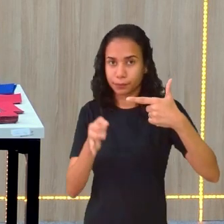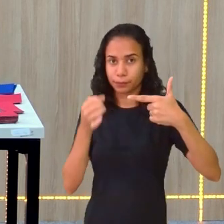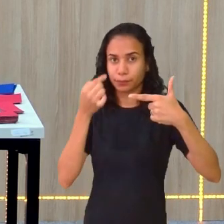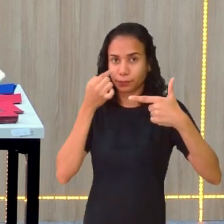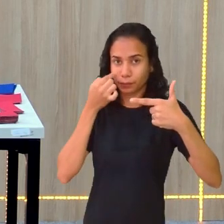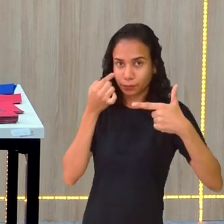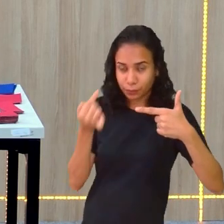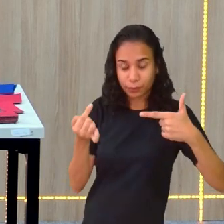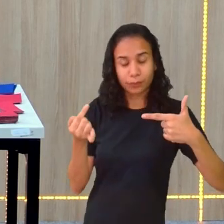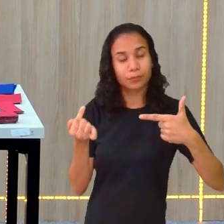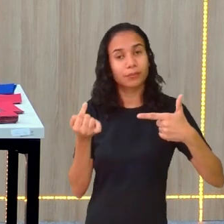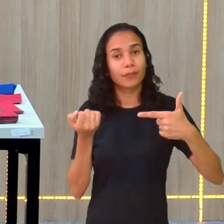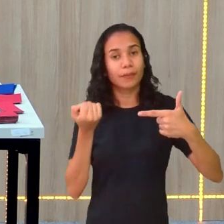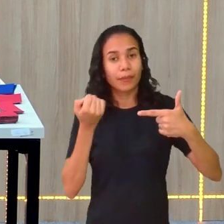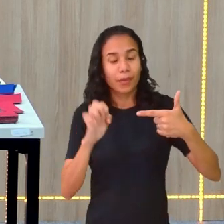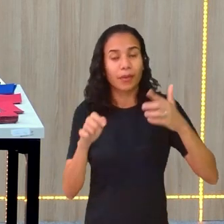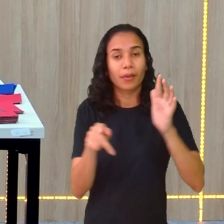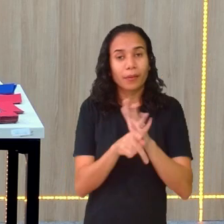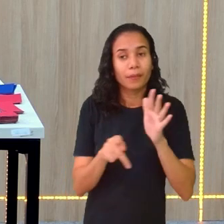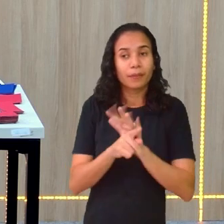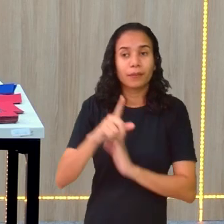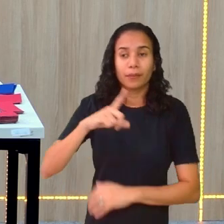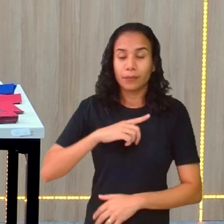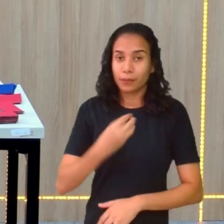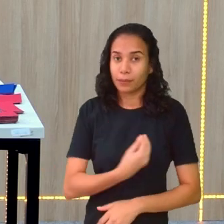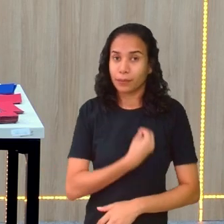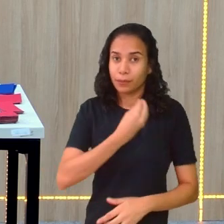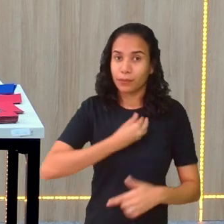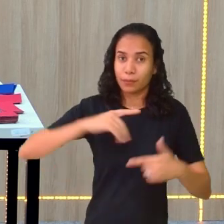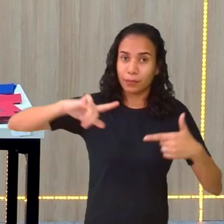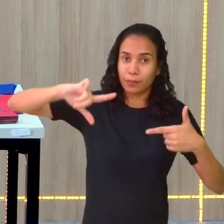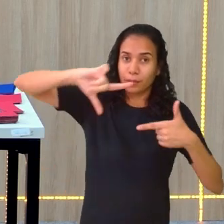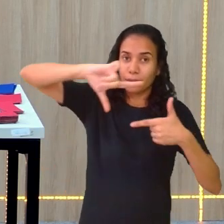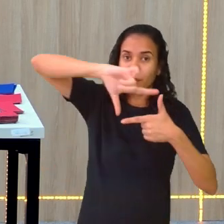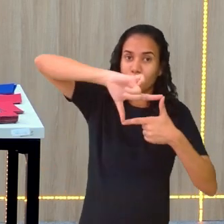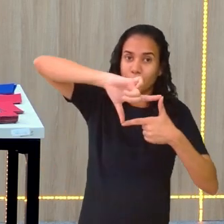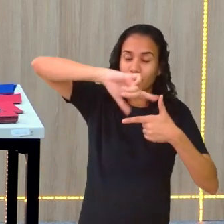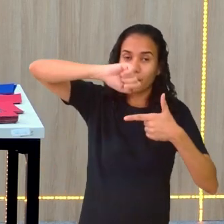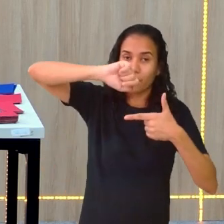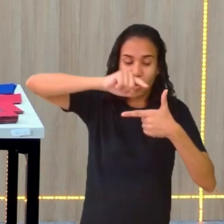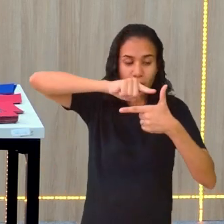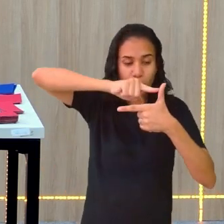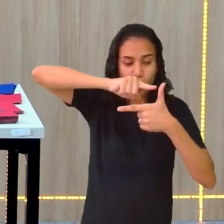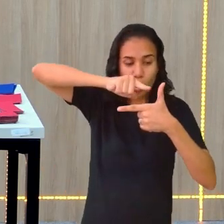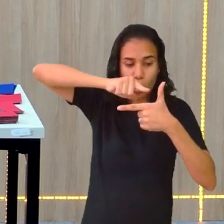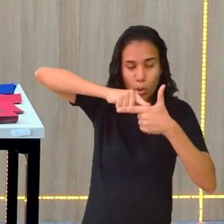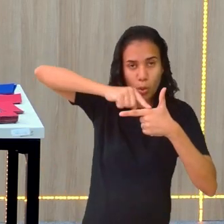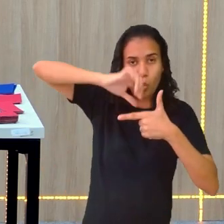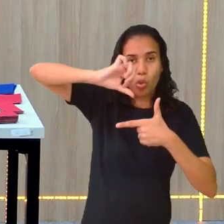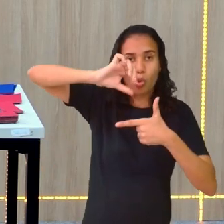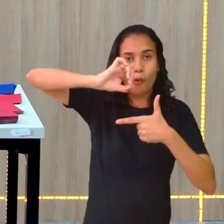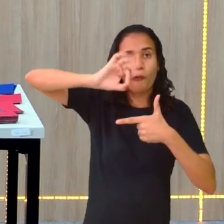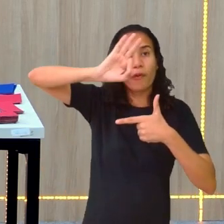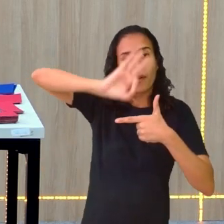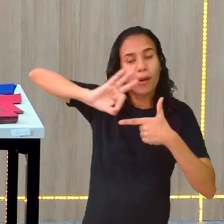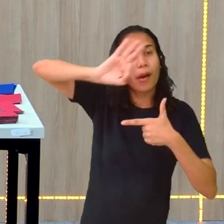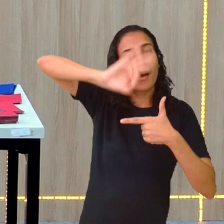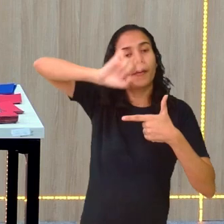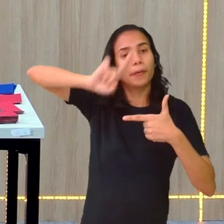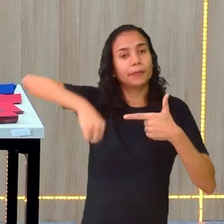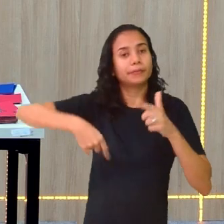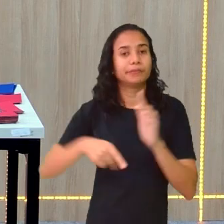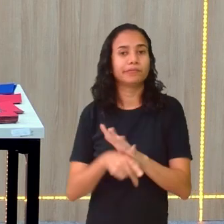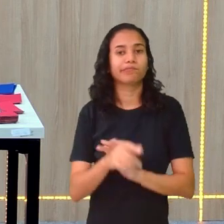inferior. Se o quadrado estiver fazendo 90 graus com o chão. Porque isso aí é só